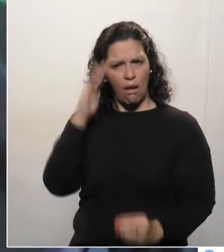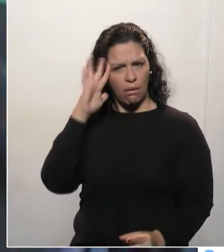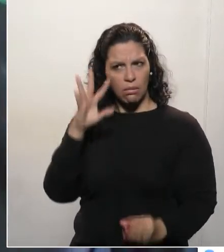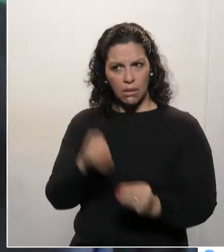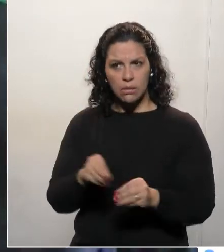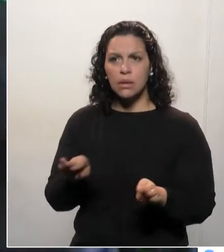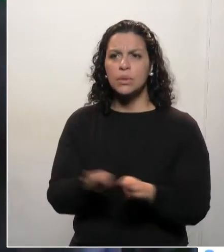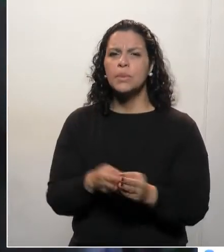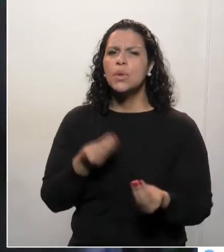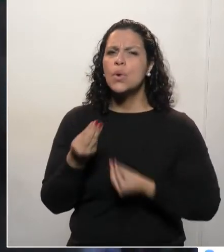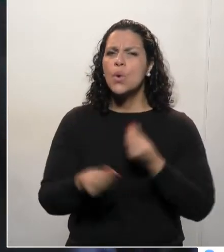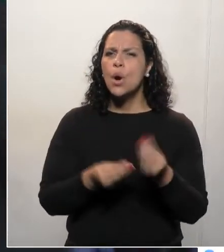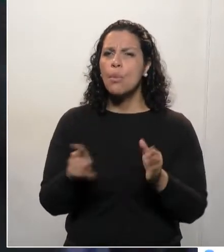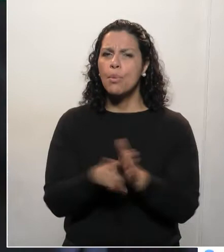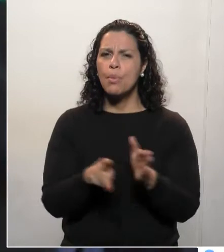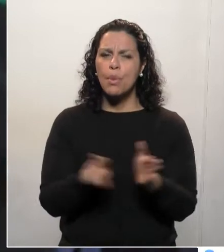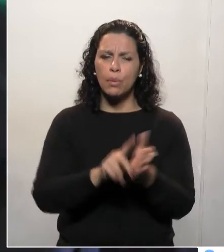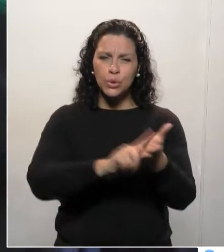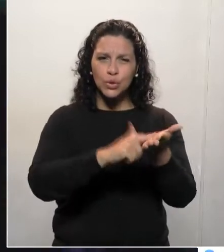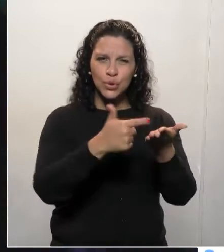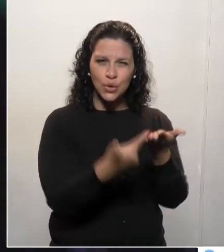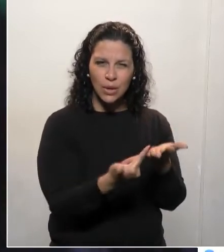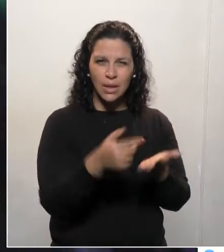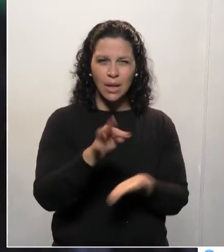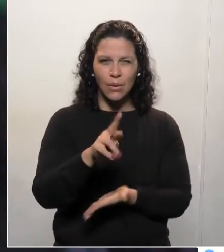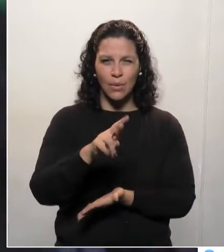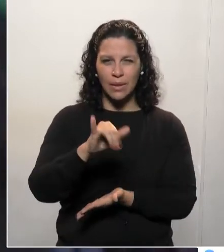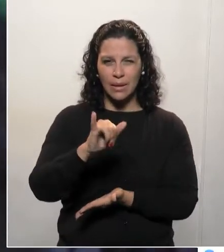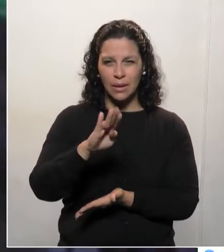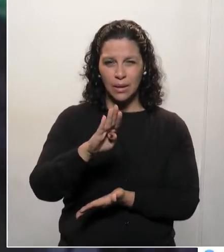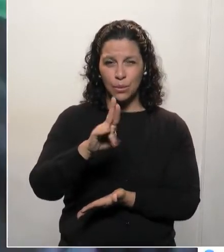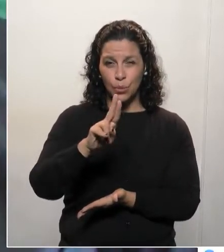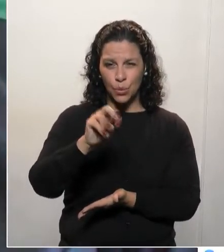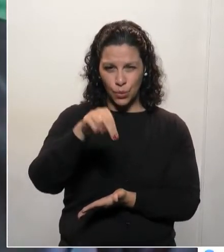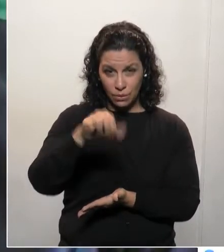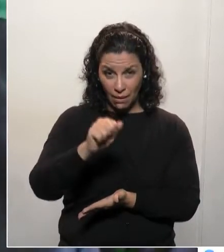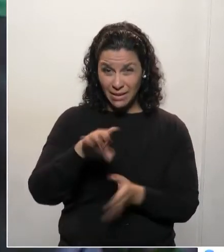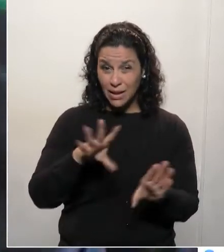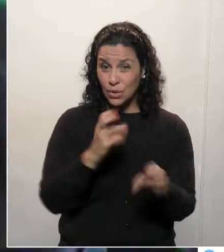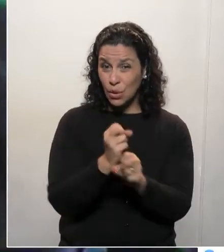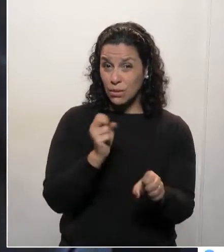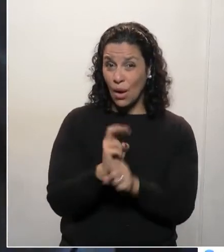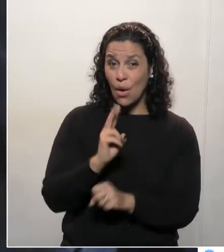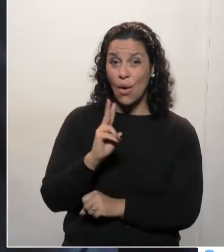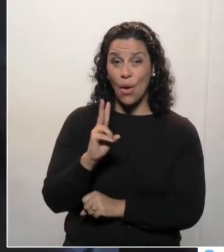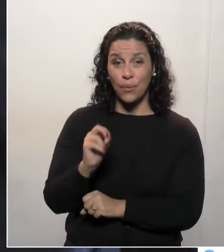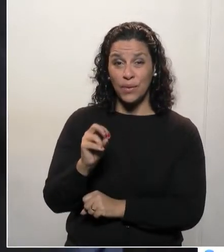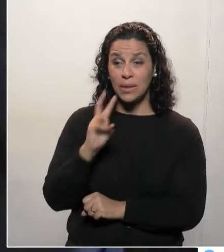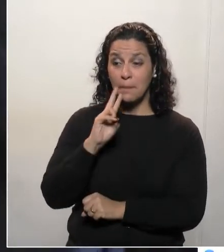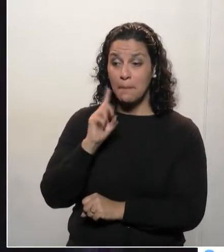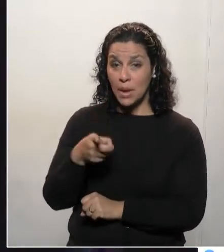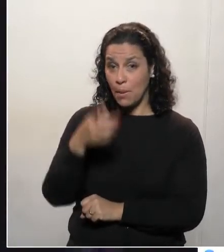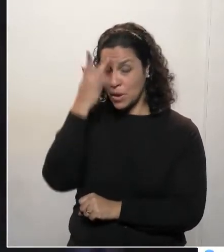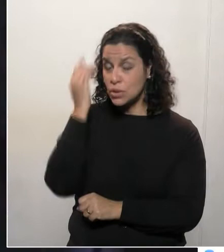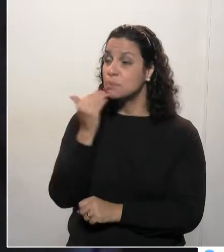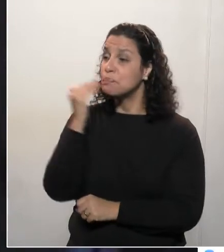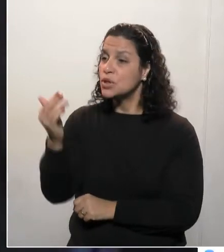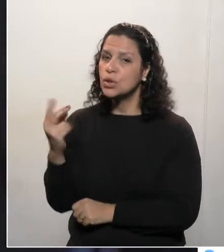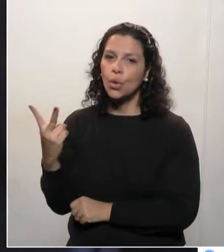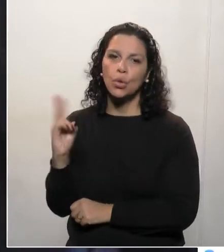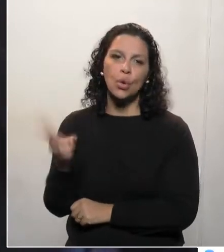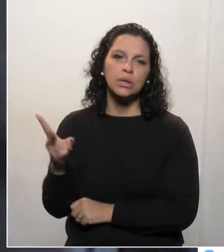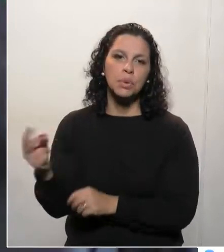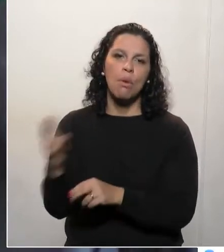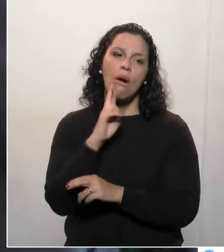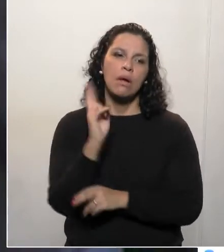Até hoje, acho que saiu no tribuna Paraná uma matéria sobre isso, de 20 mil pedidos, somente 2 mil foram atendidos. É claro,